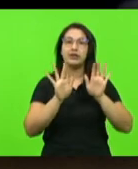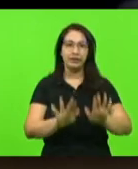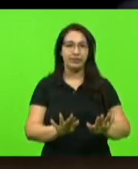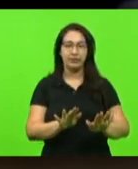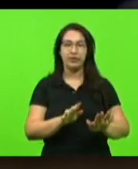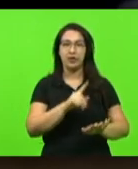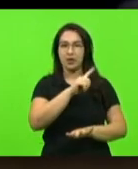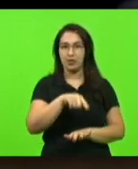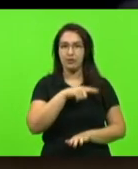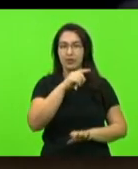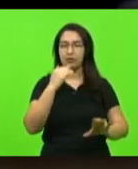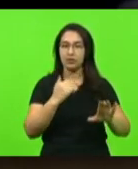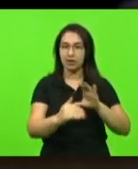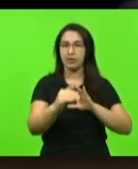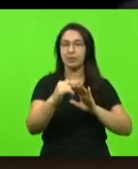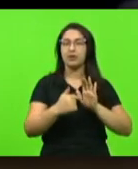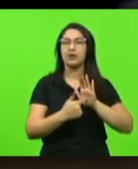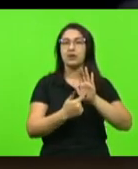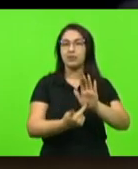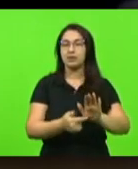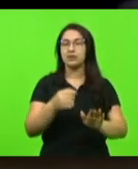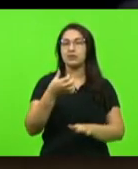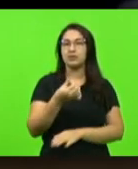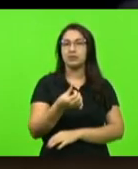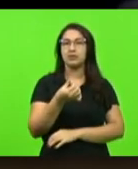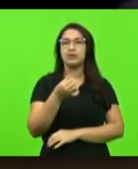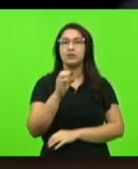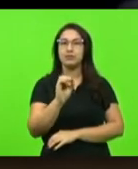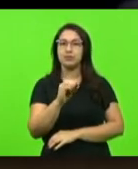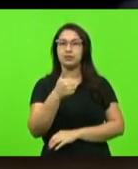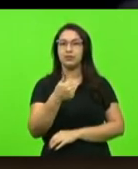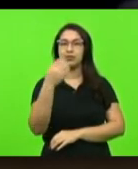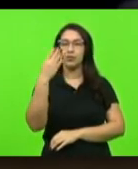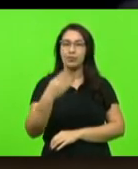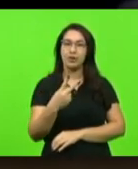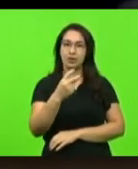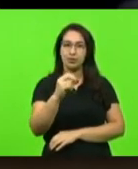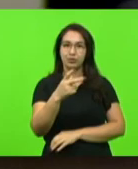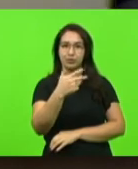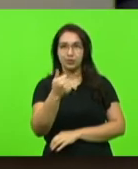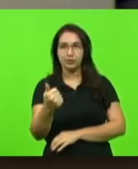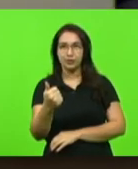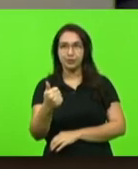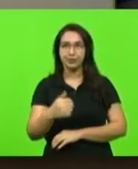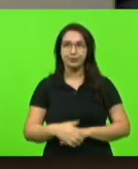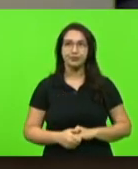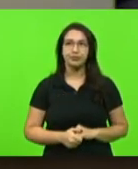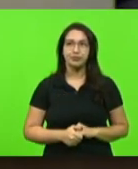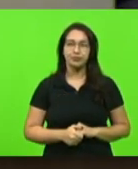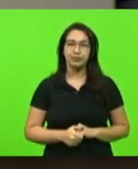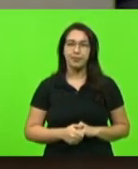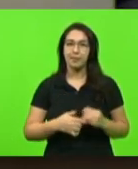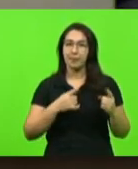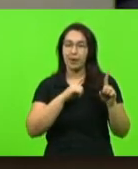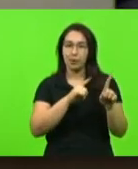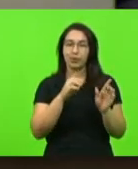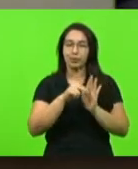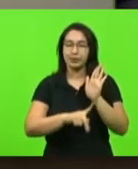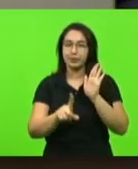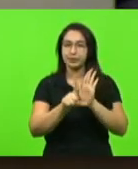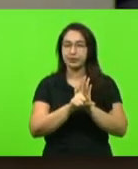encaminhado pela mensagem número 601, barra 2021, e 21, aposto ao projeto de lei número